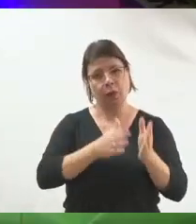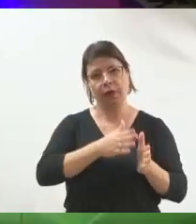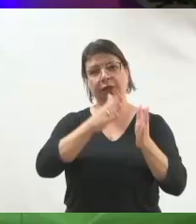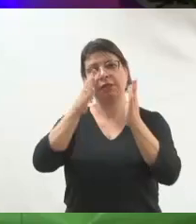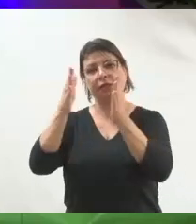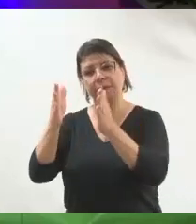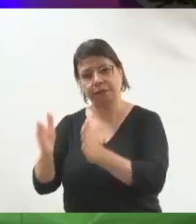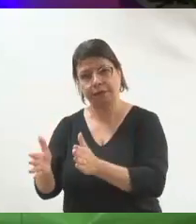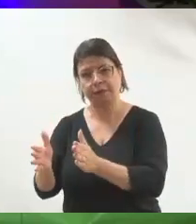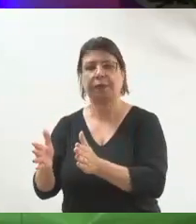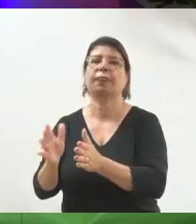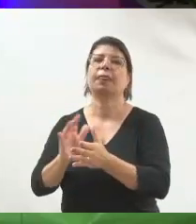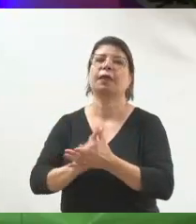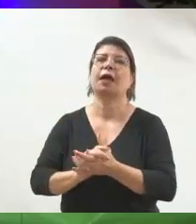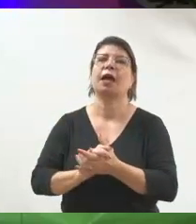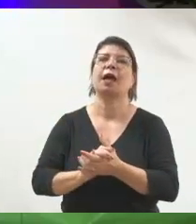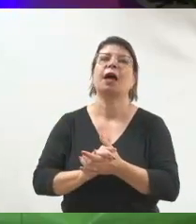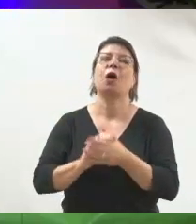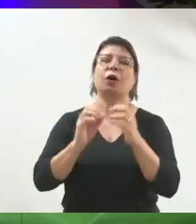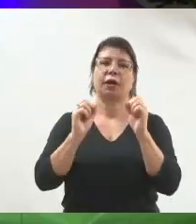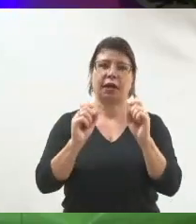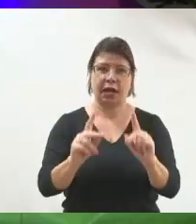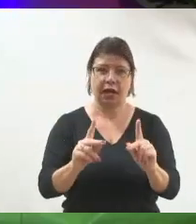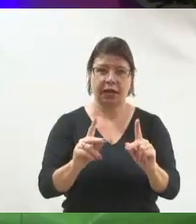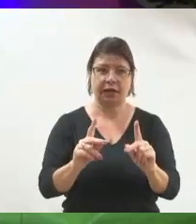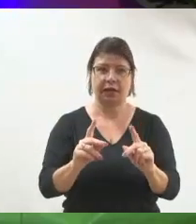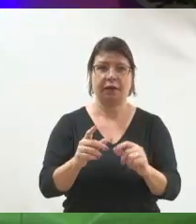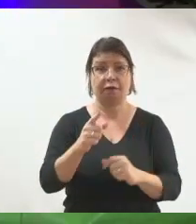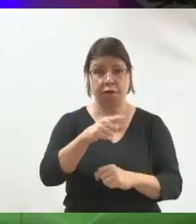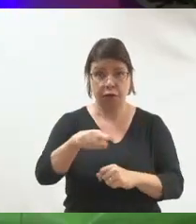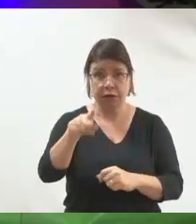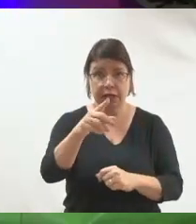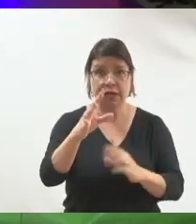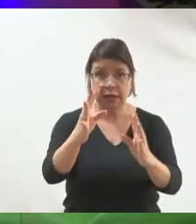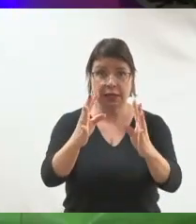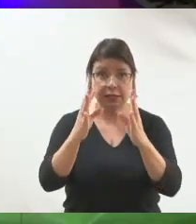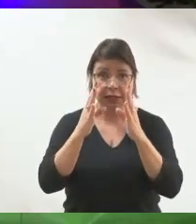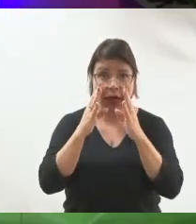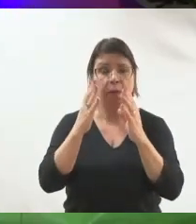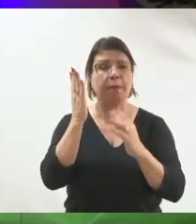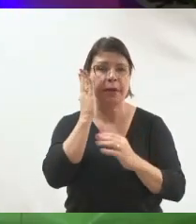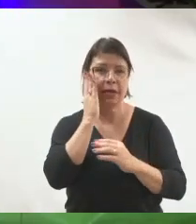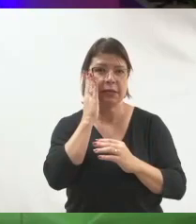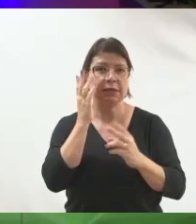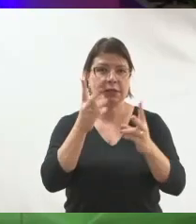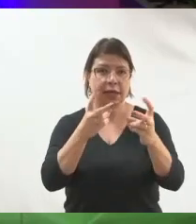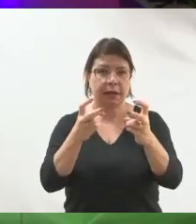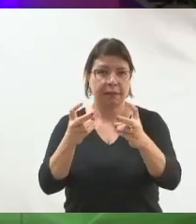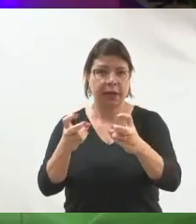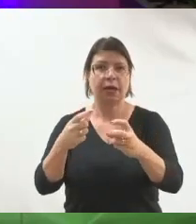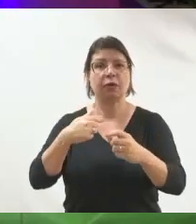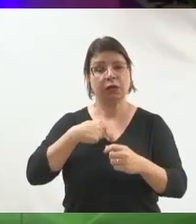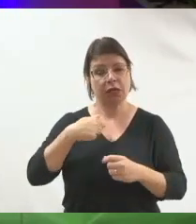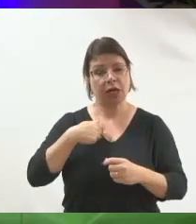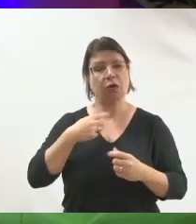vai começar a falar assim, Então, beleza, você que já enxergou que eu tenho e leva a mesma vida que você e eu sou um